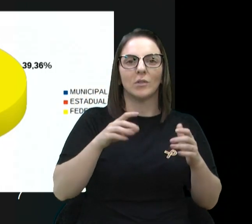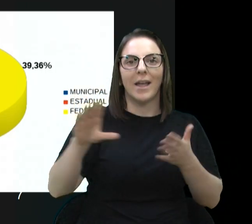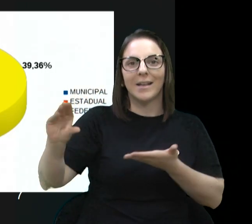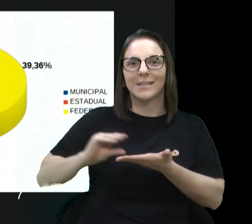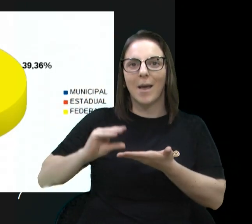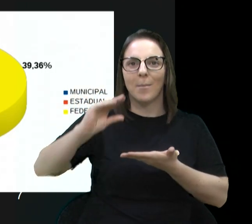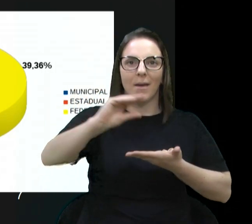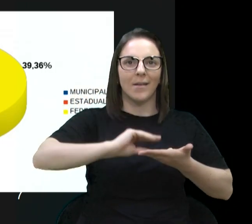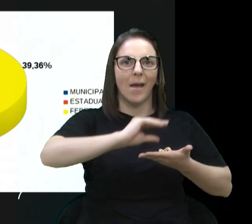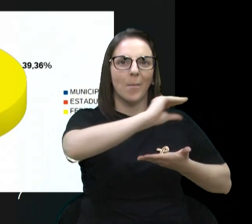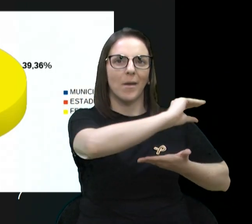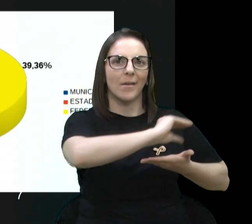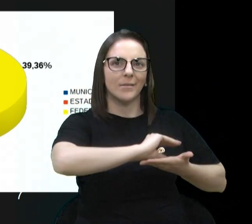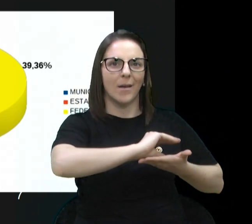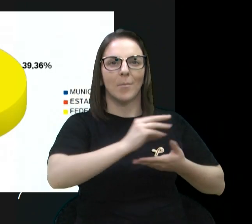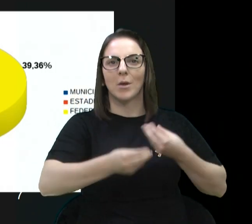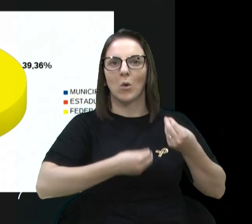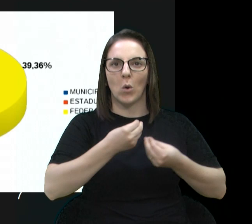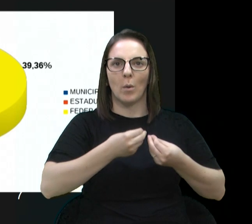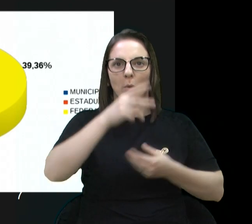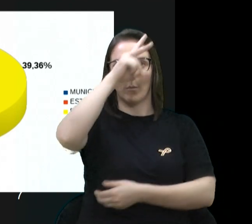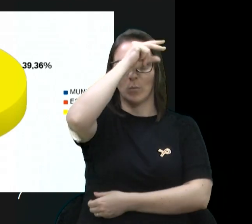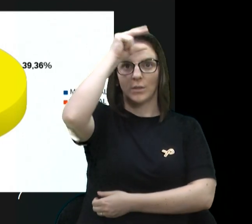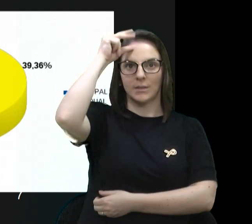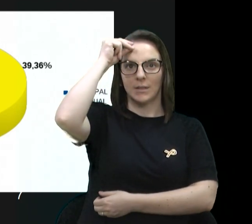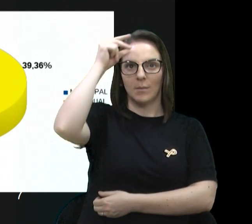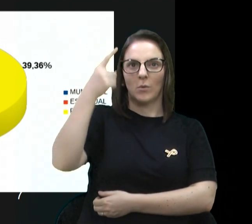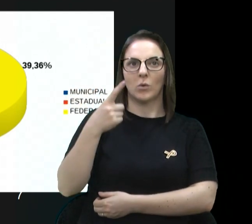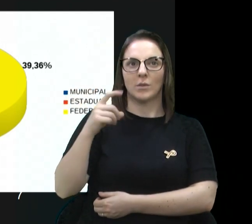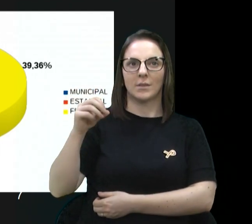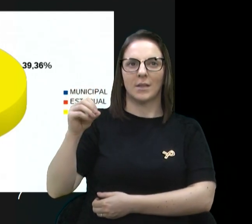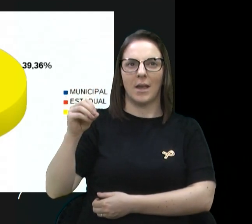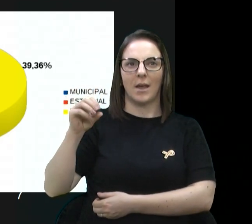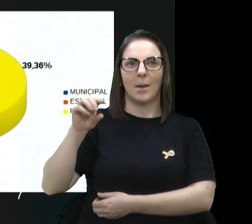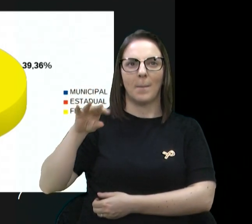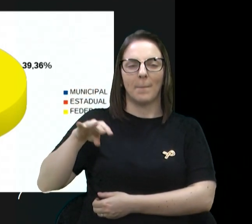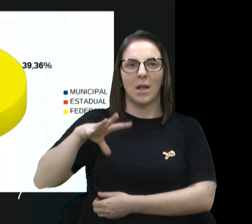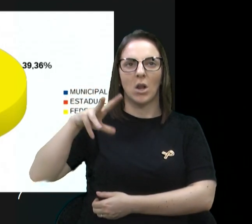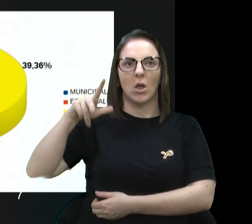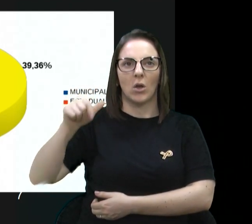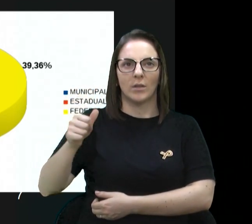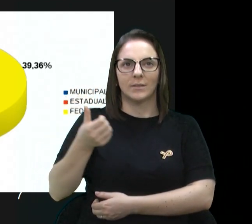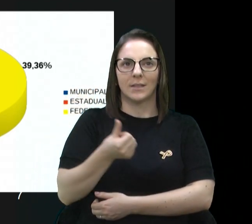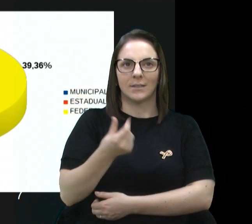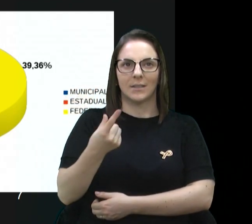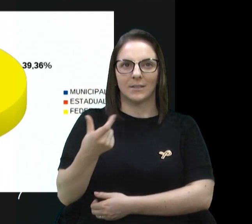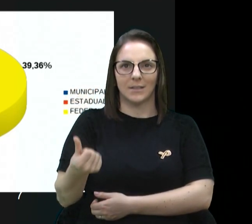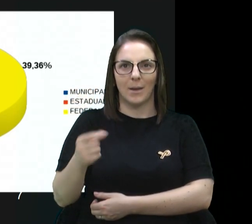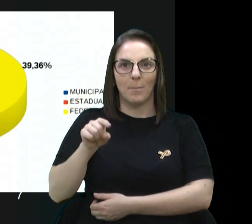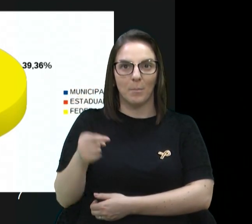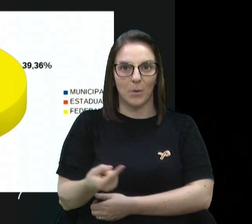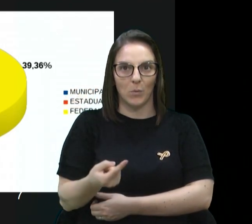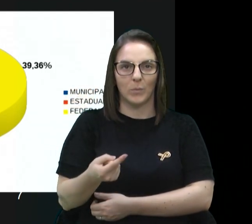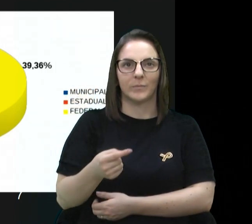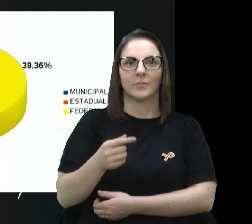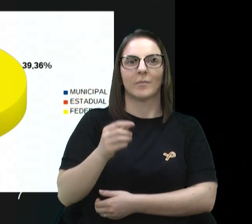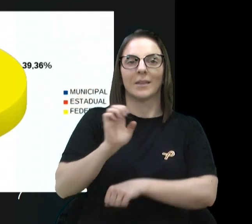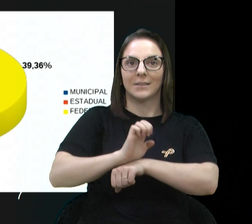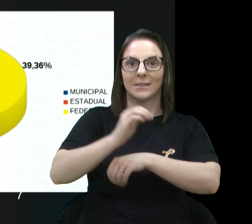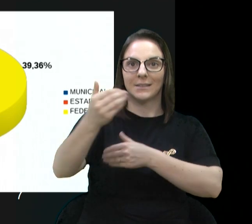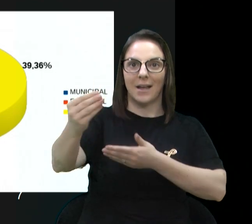Receitas municipal, 100.616.000. Receitas vindas do Estado, 11